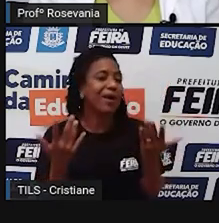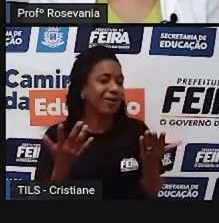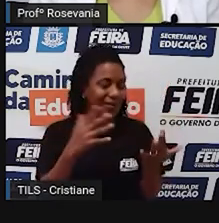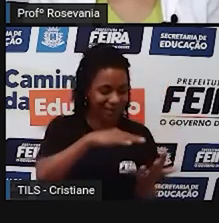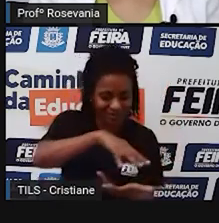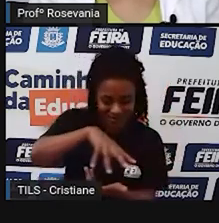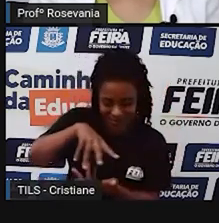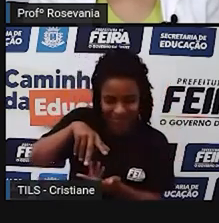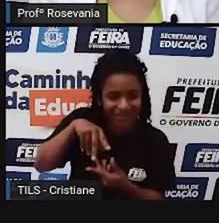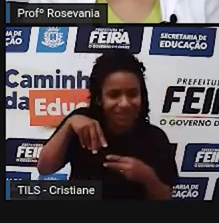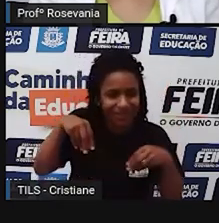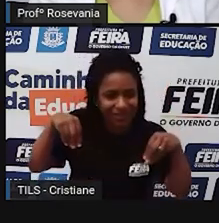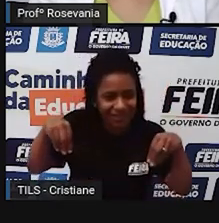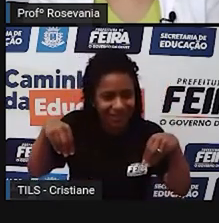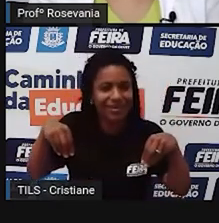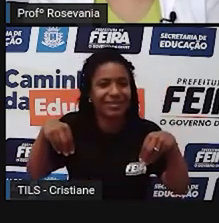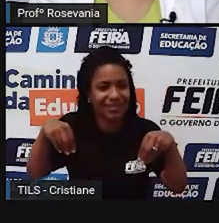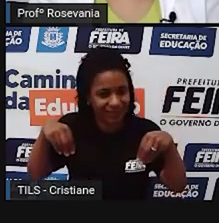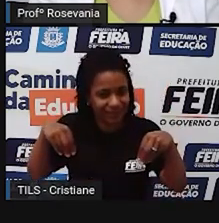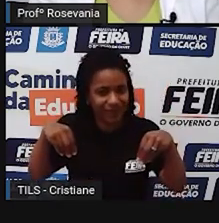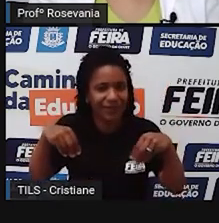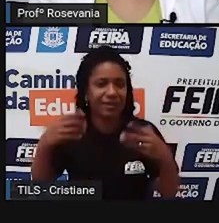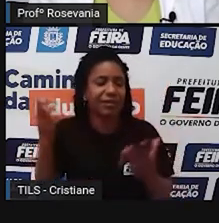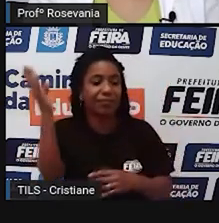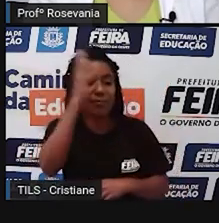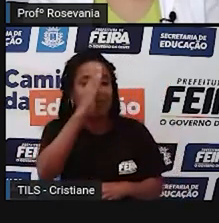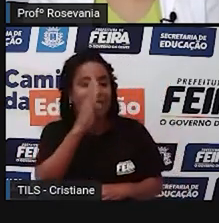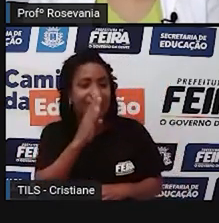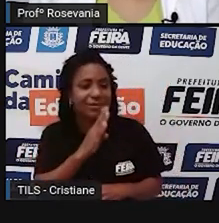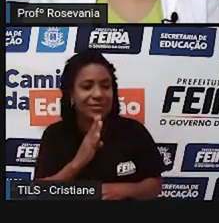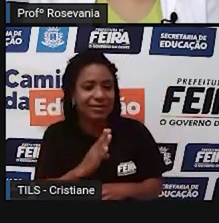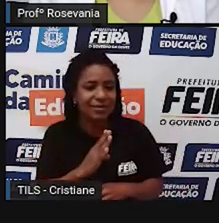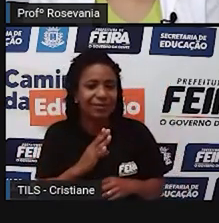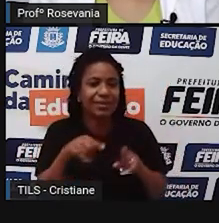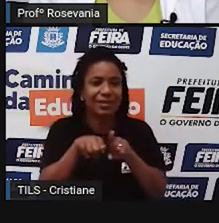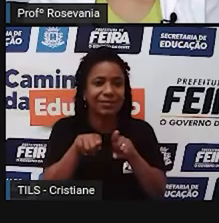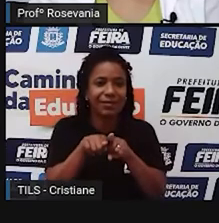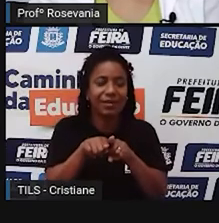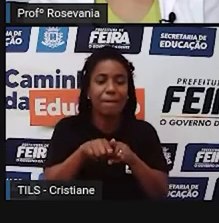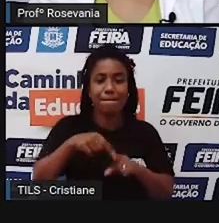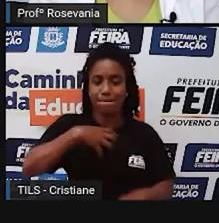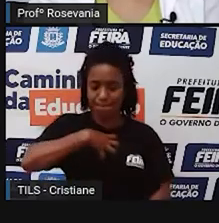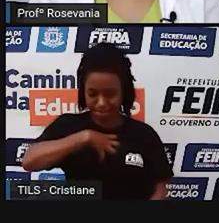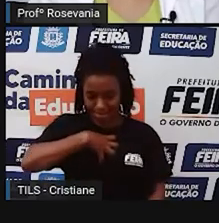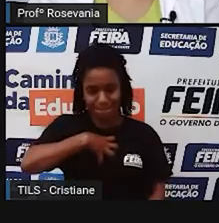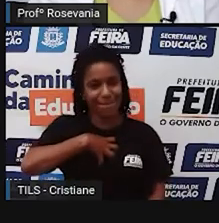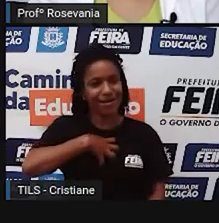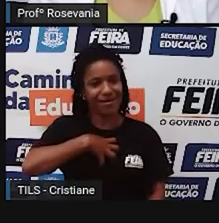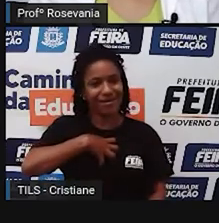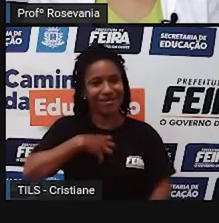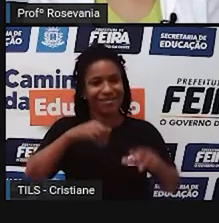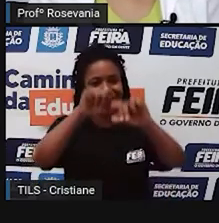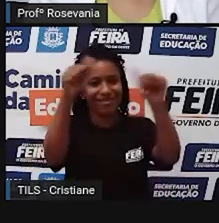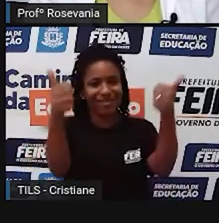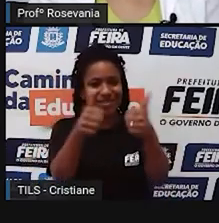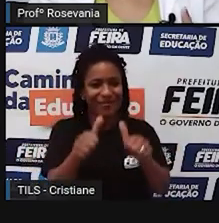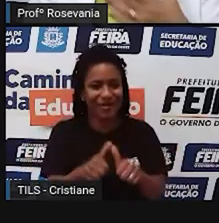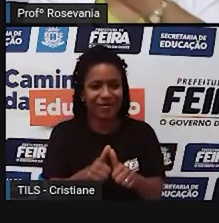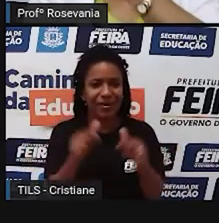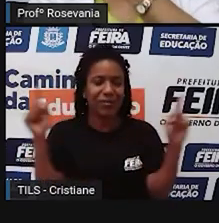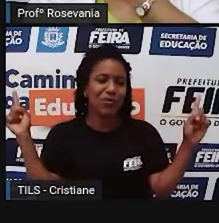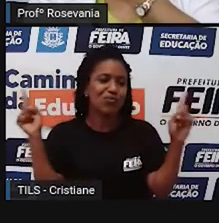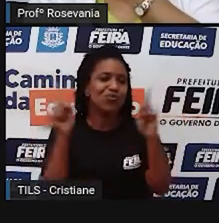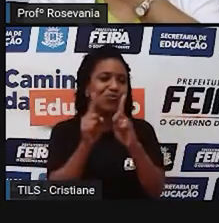dela, aqui é a parte da terra, aqui é o Brasil, e aqui o mapa da Bahia, mais uma vez, foi reduzido em relação